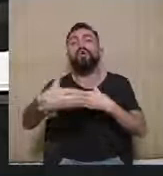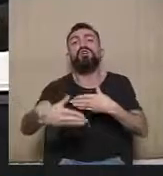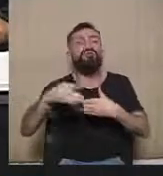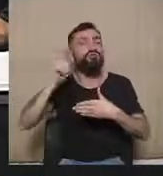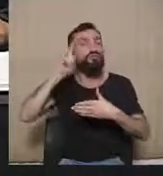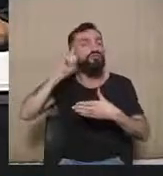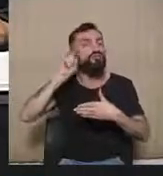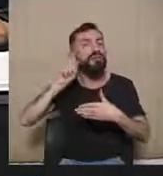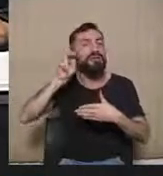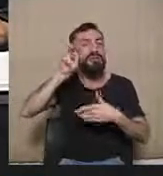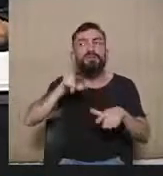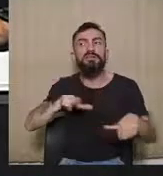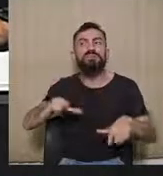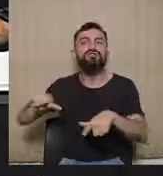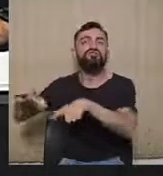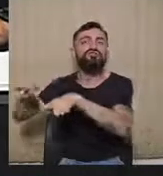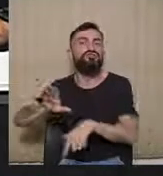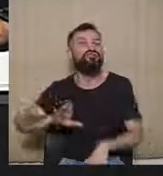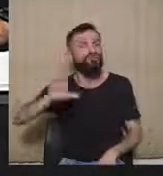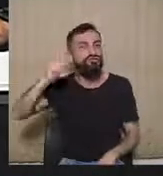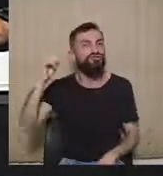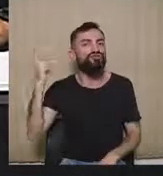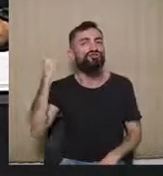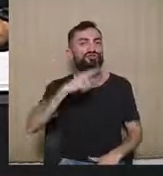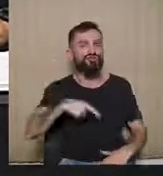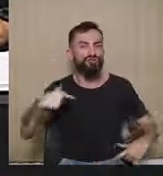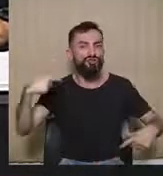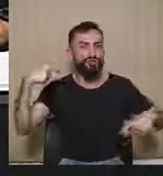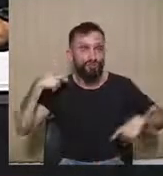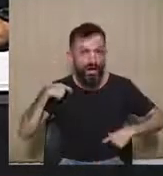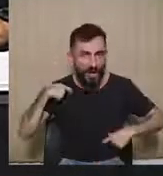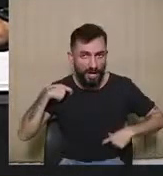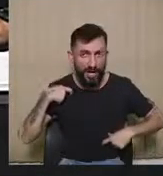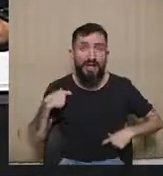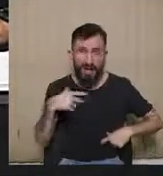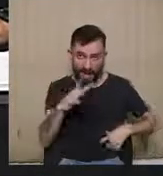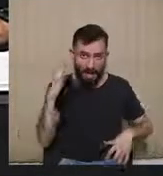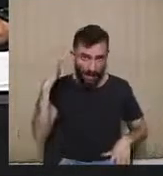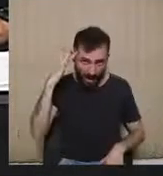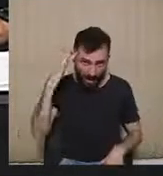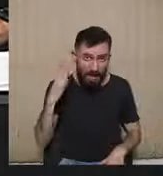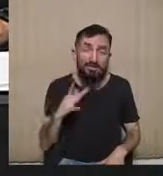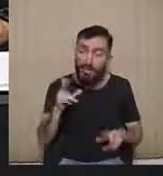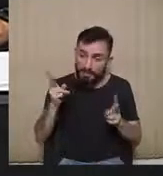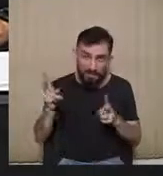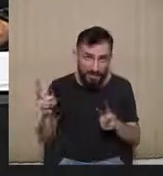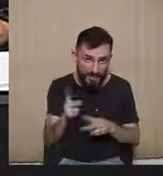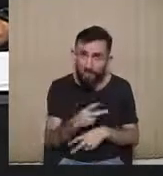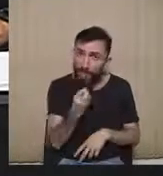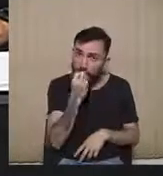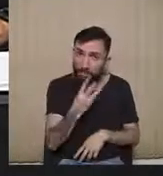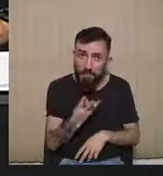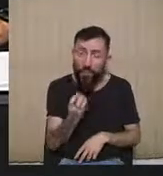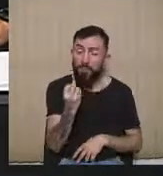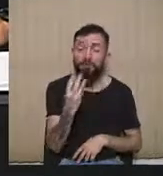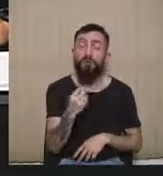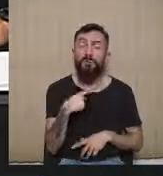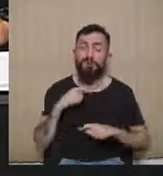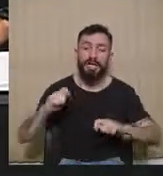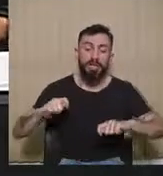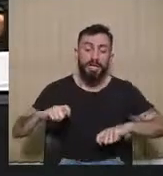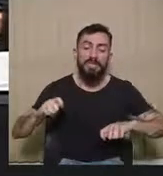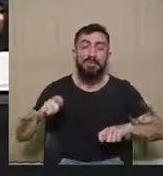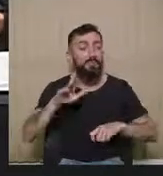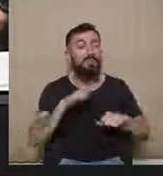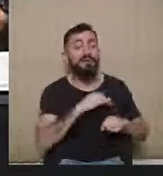diplomação? Será que isso é suficiente nesse contexto desses ilícitos que acontecem no subterrâneo das internets, quer dizer, da internet,